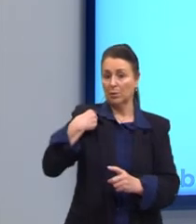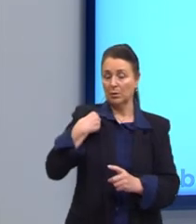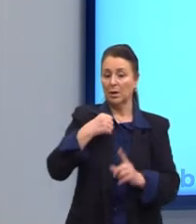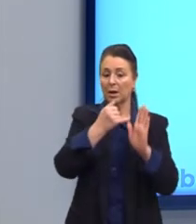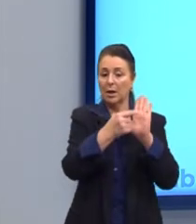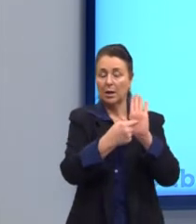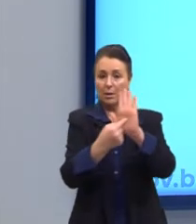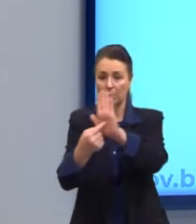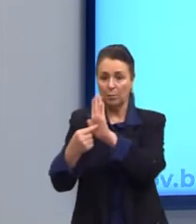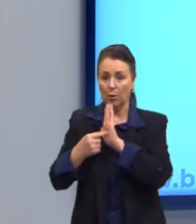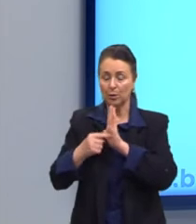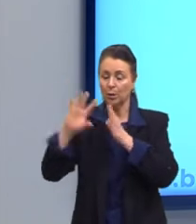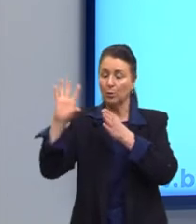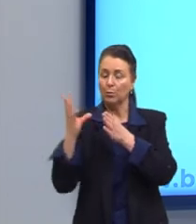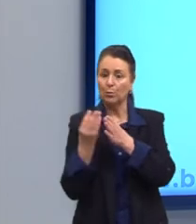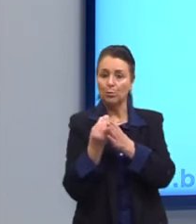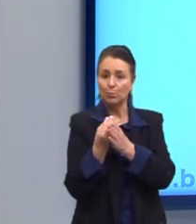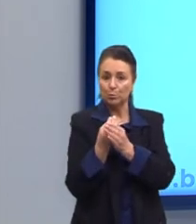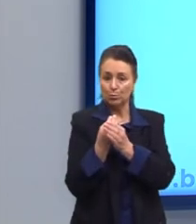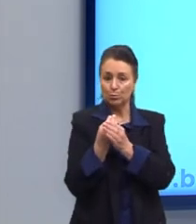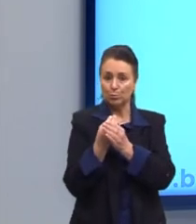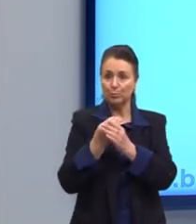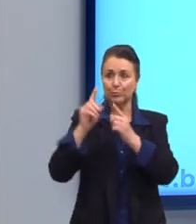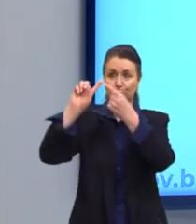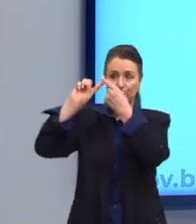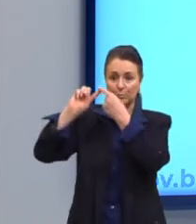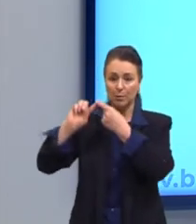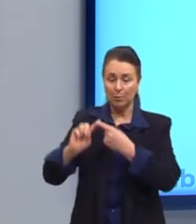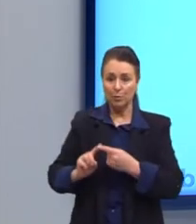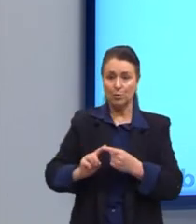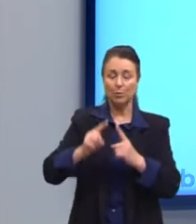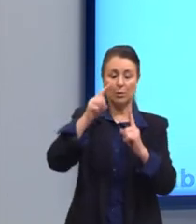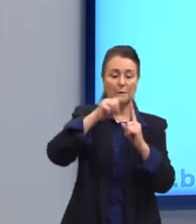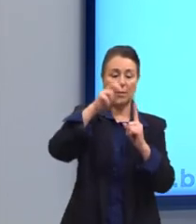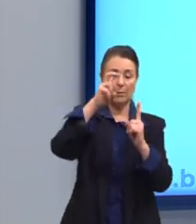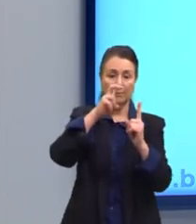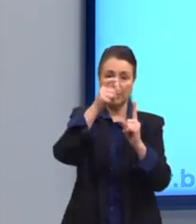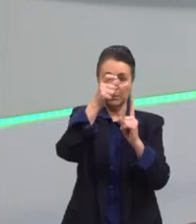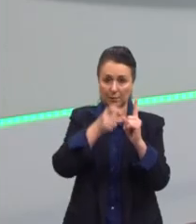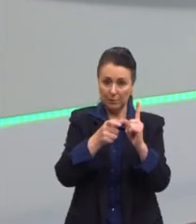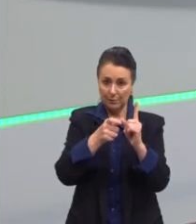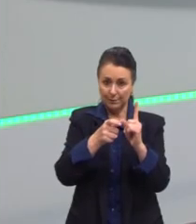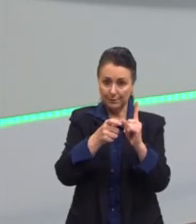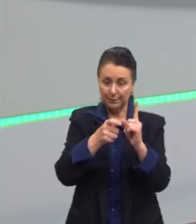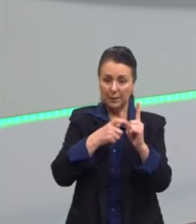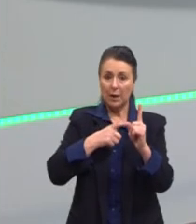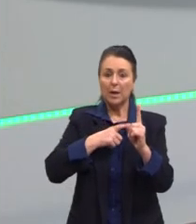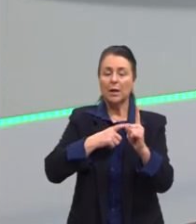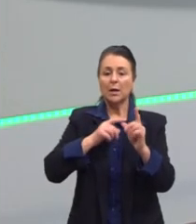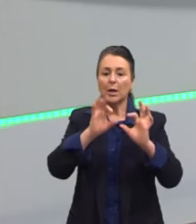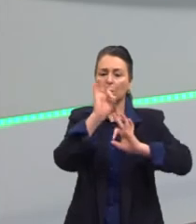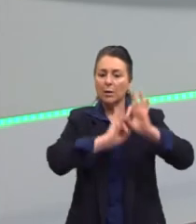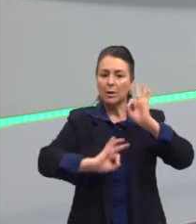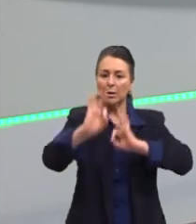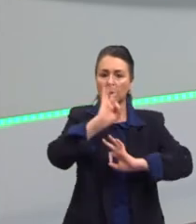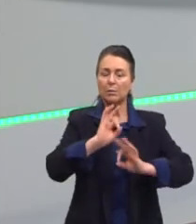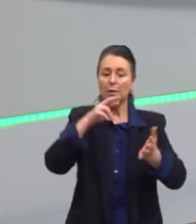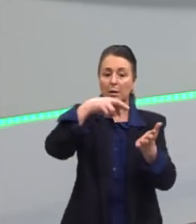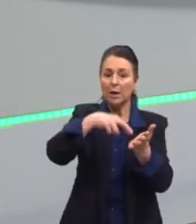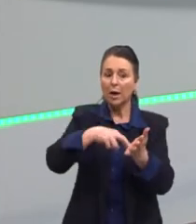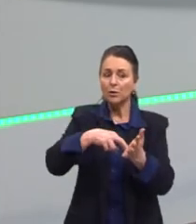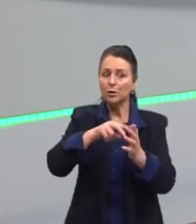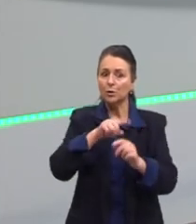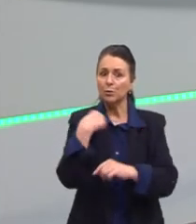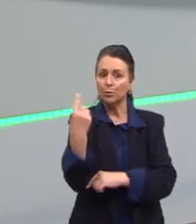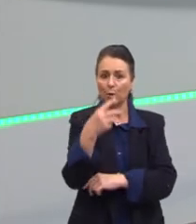apresenta um conjunto de princípios lógico-metafísicos que ordenam a realidade e nosso conhecimento acerca dela.